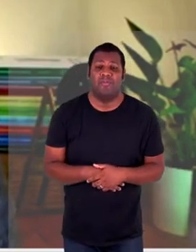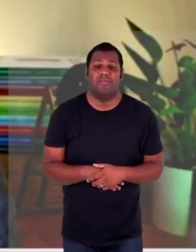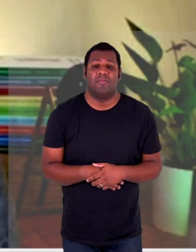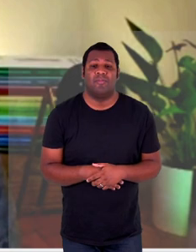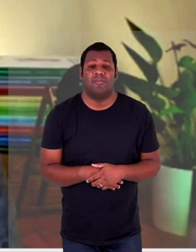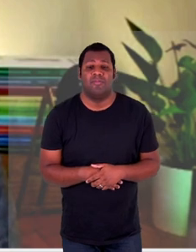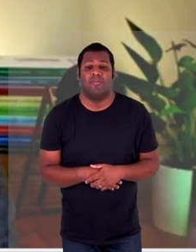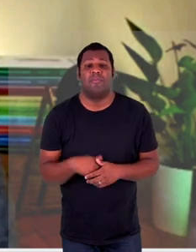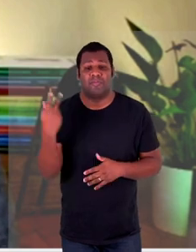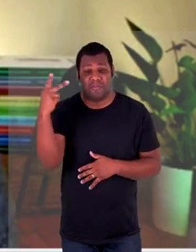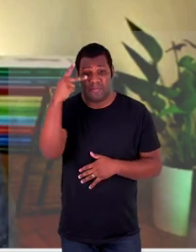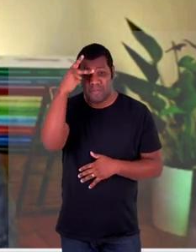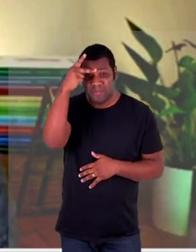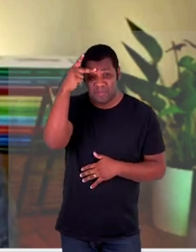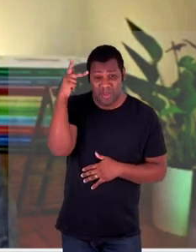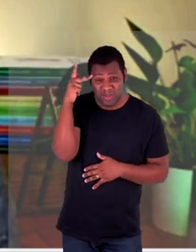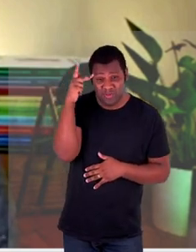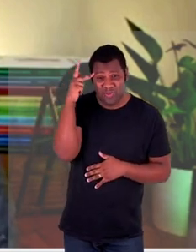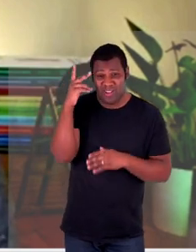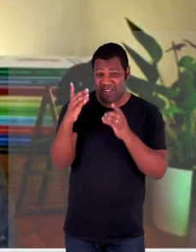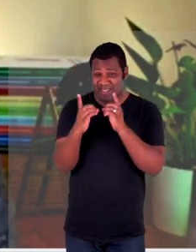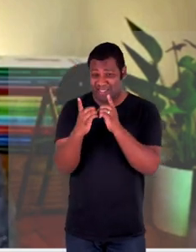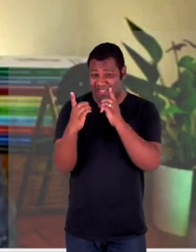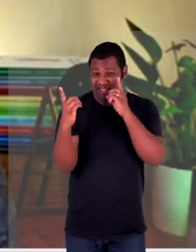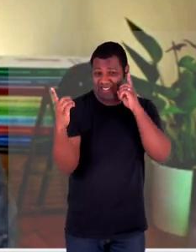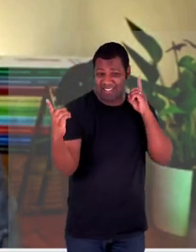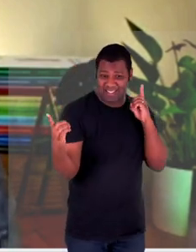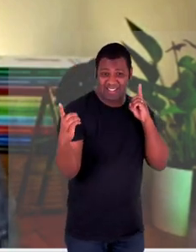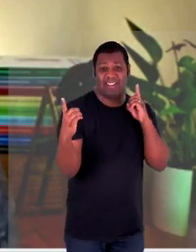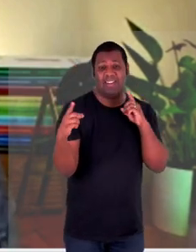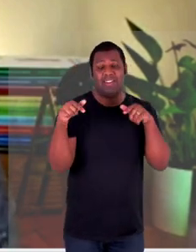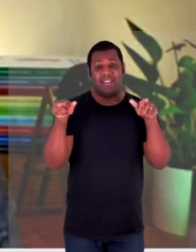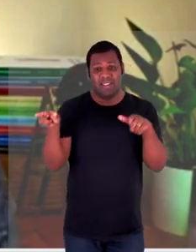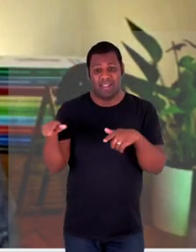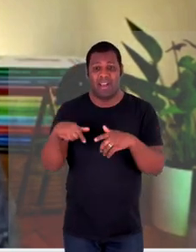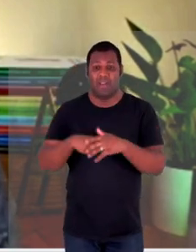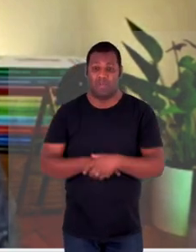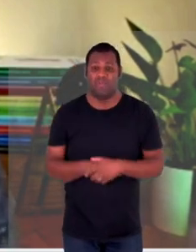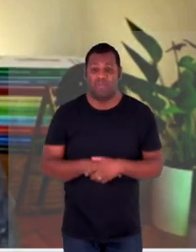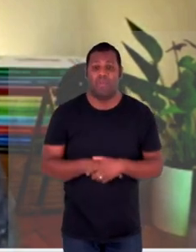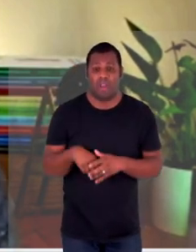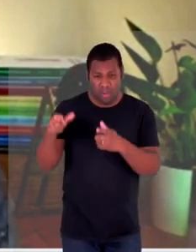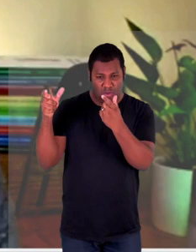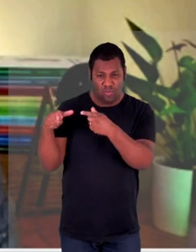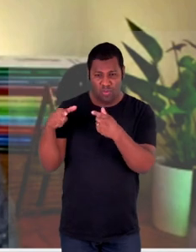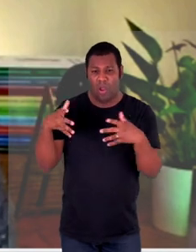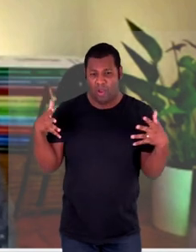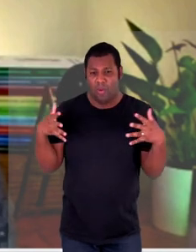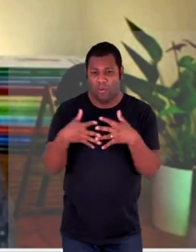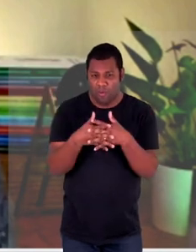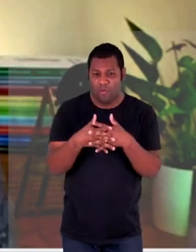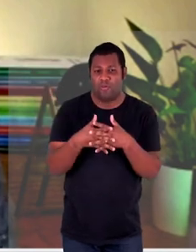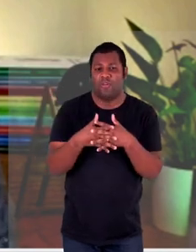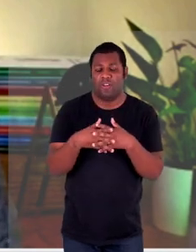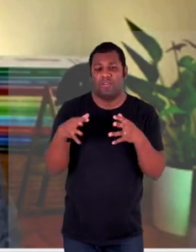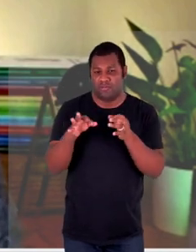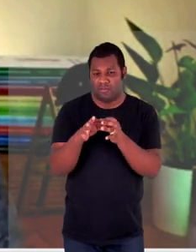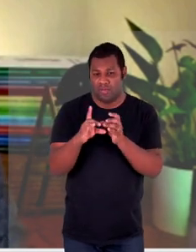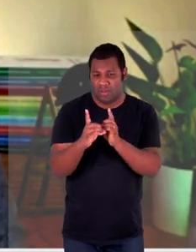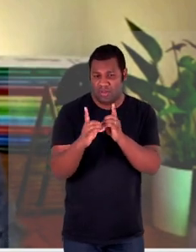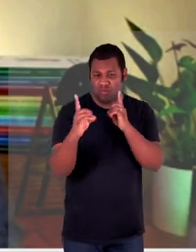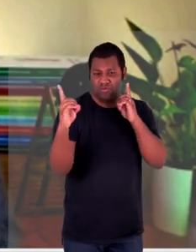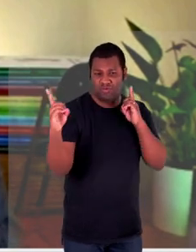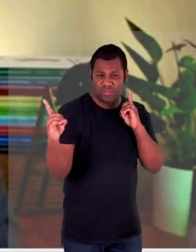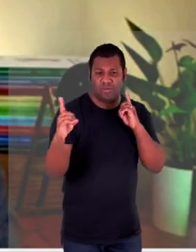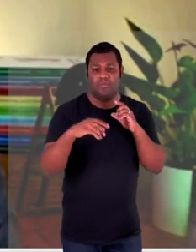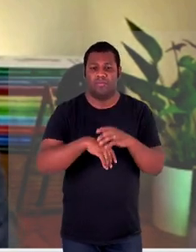quando as pessoas estão distantes do local de conflito portanto a sua própria fala sua própria sensação do